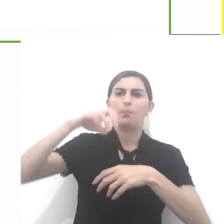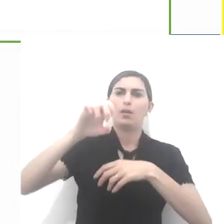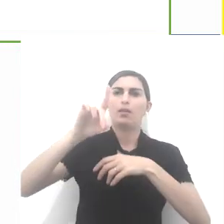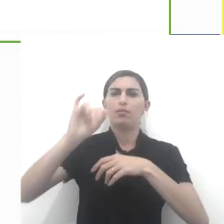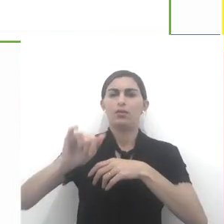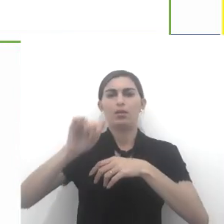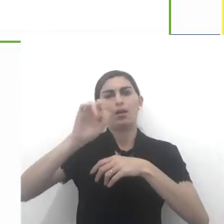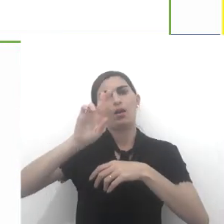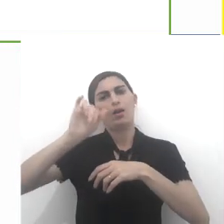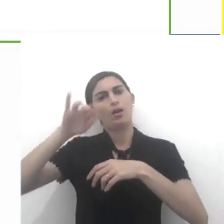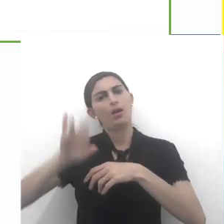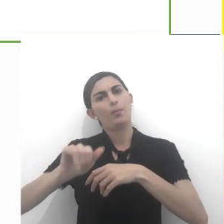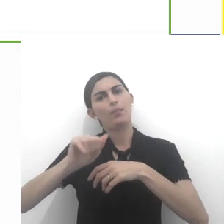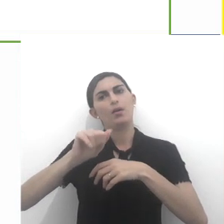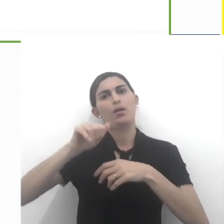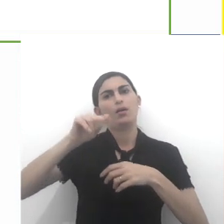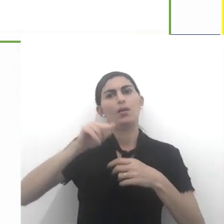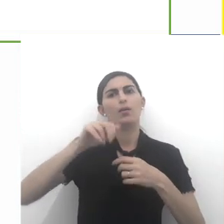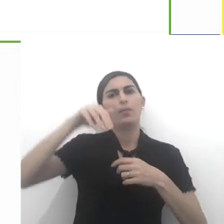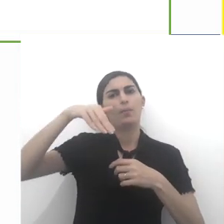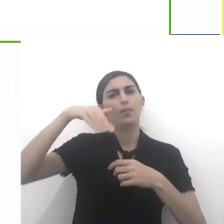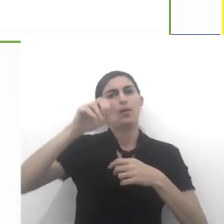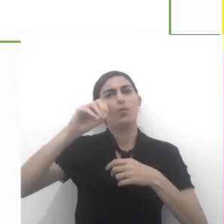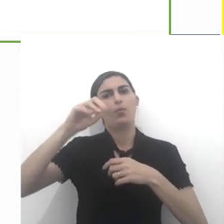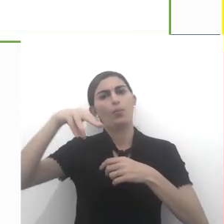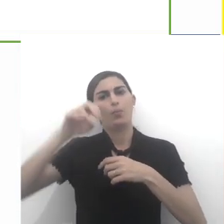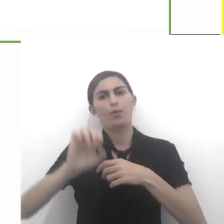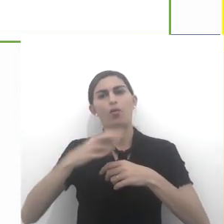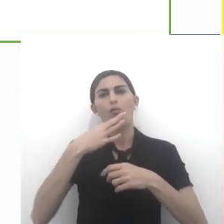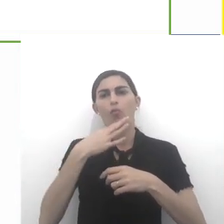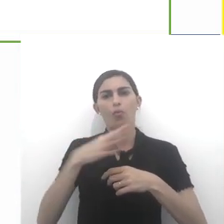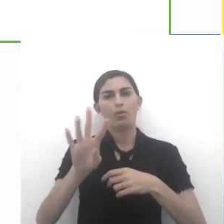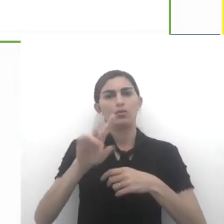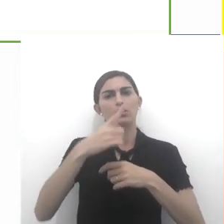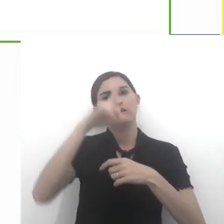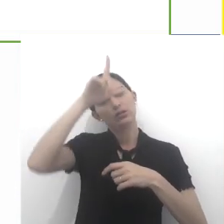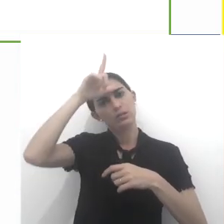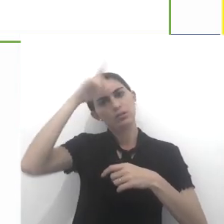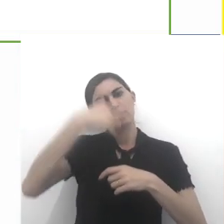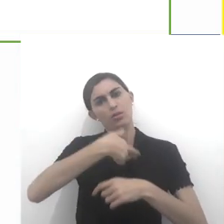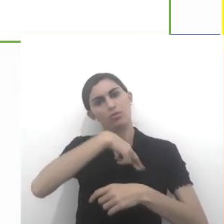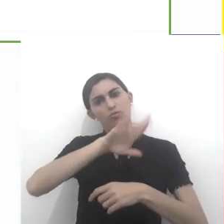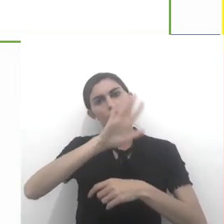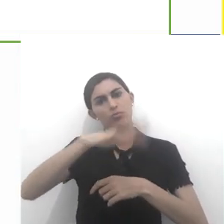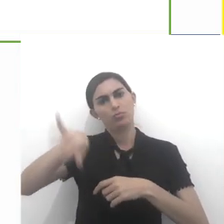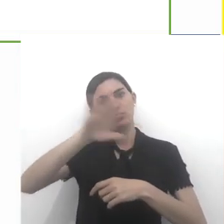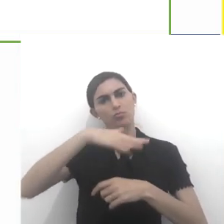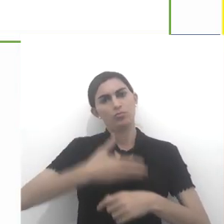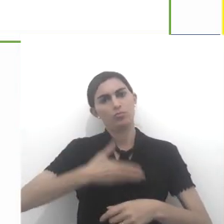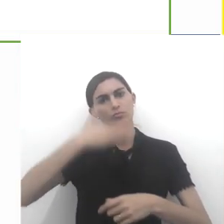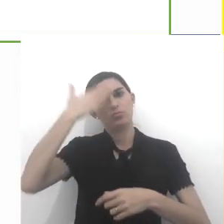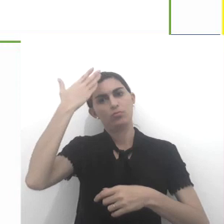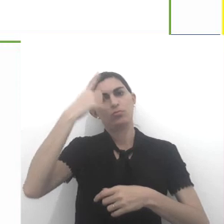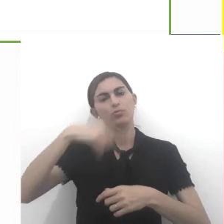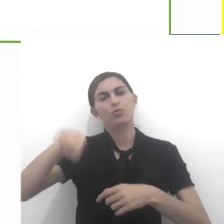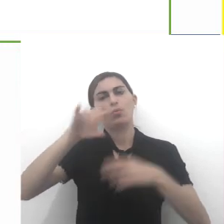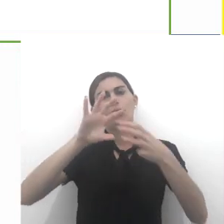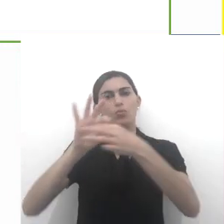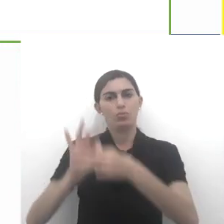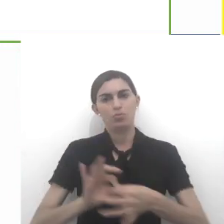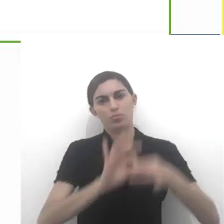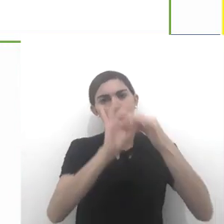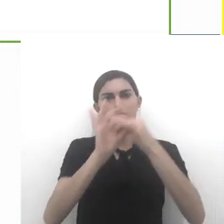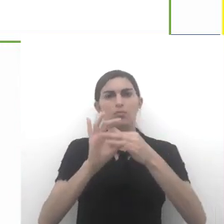Arábia Saudita, que Mohamed Maomé foi reconhecido como líder religioso, capaz de